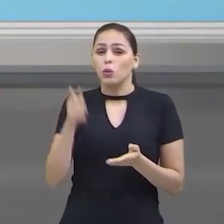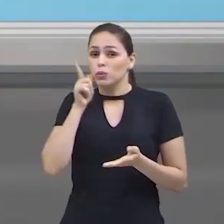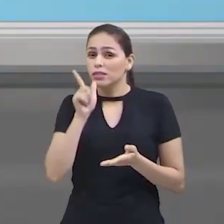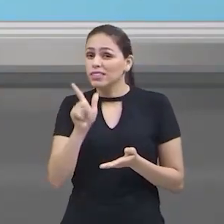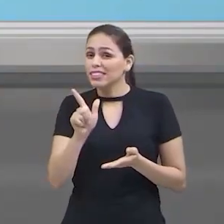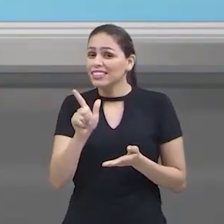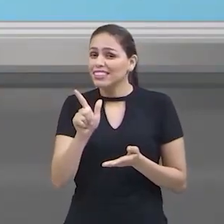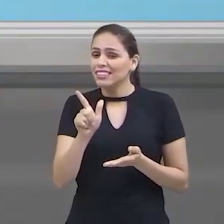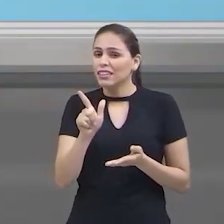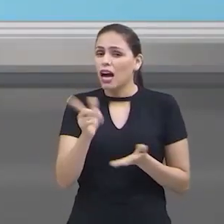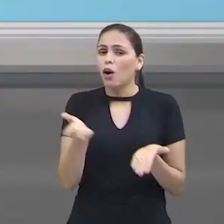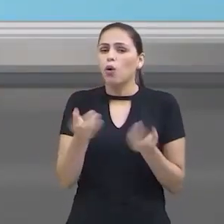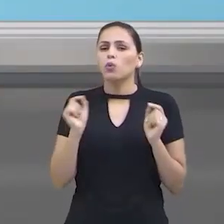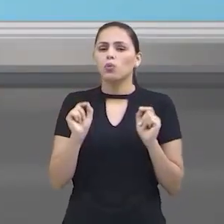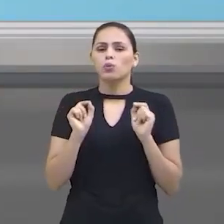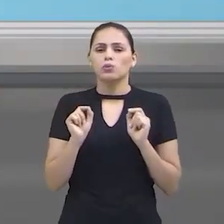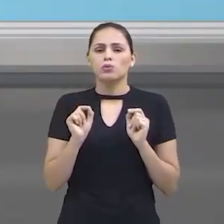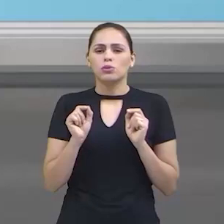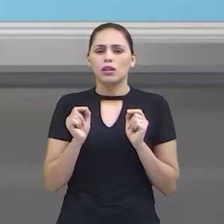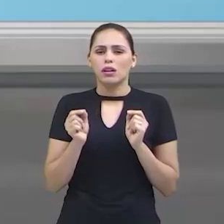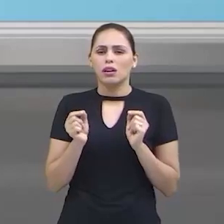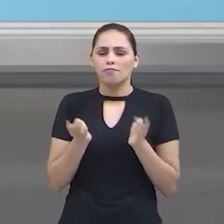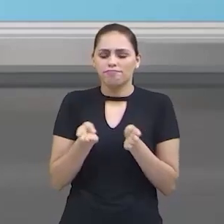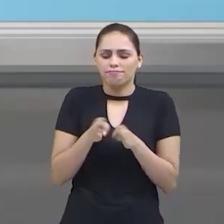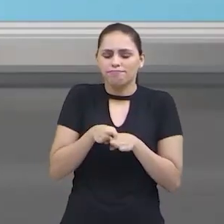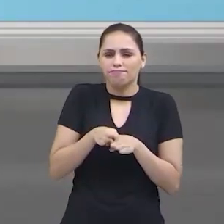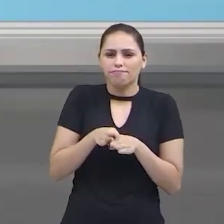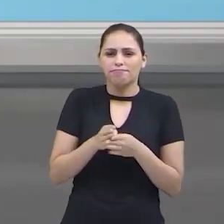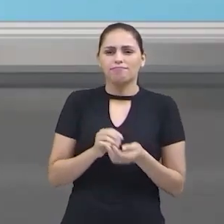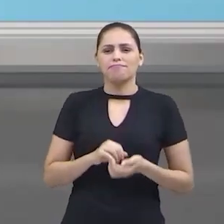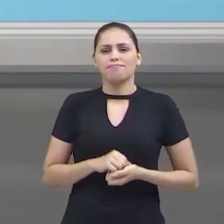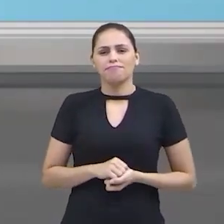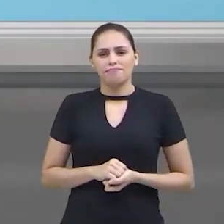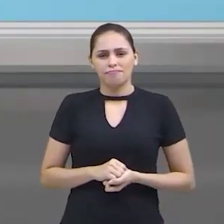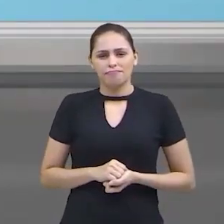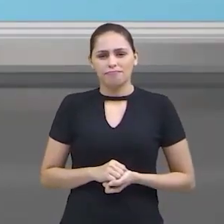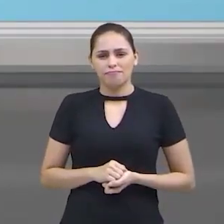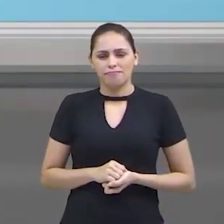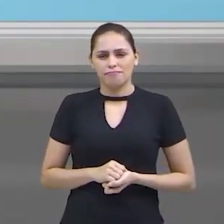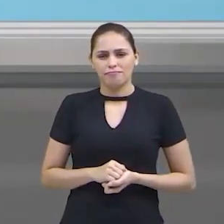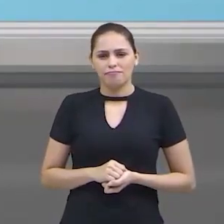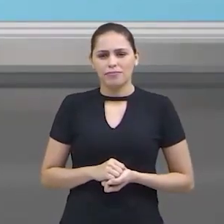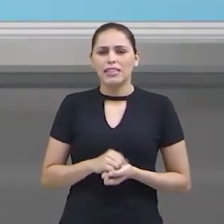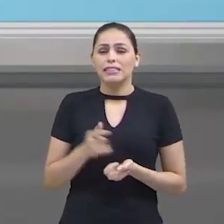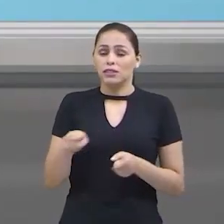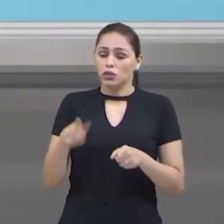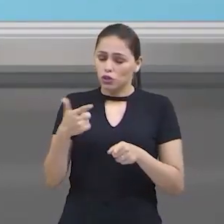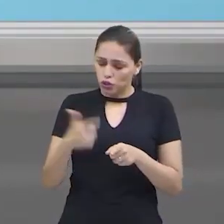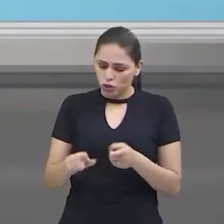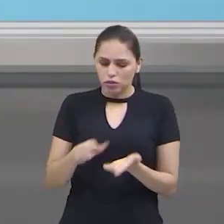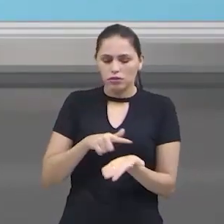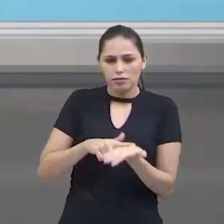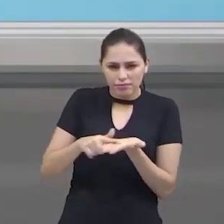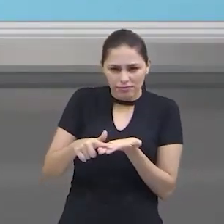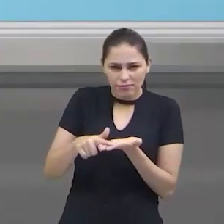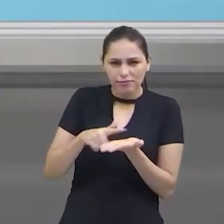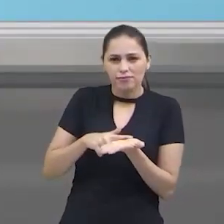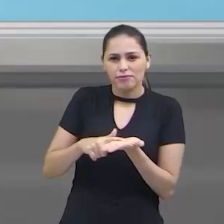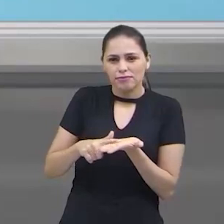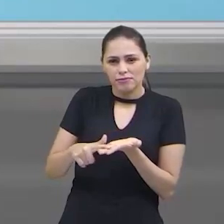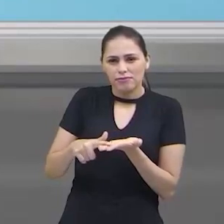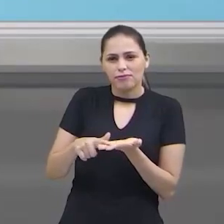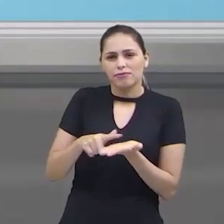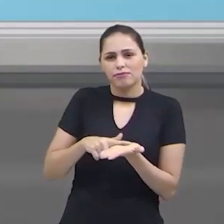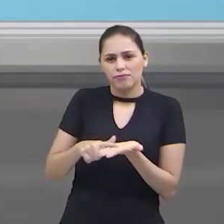hein? O que eu faço agora? Fecho essa folha. Vou fechar a folha e dobrar novamente. Marcar